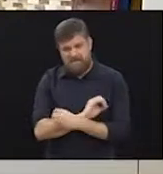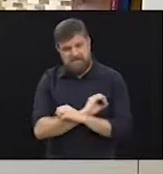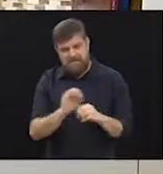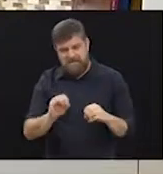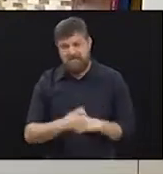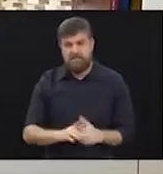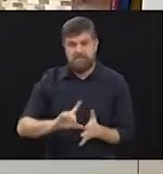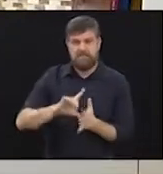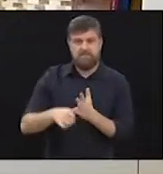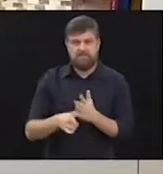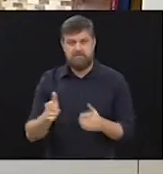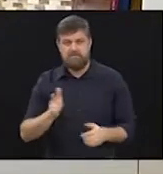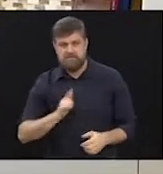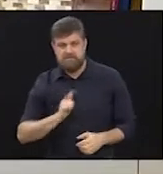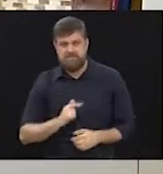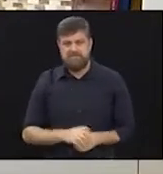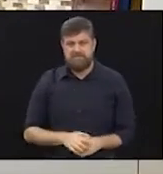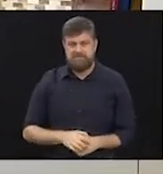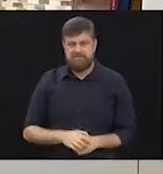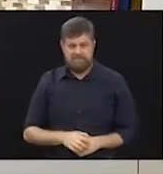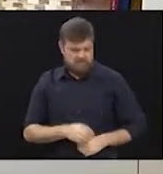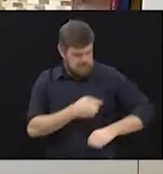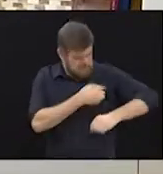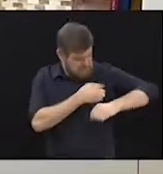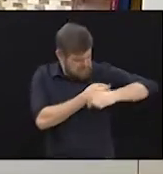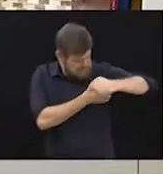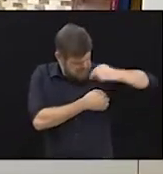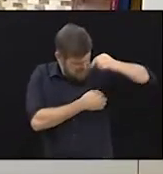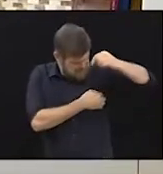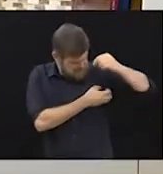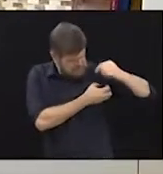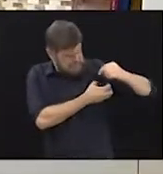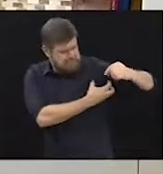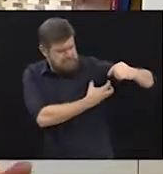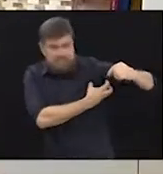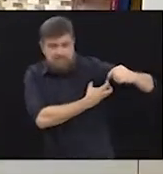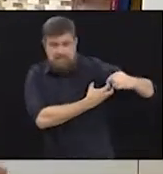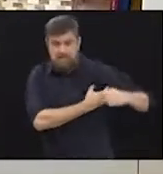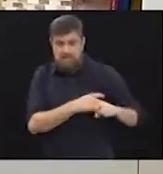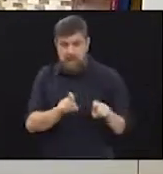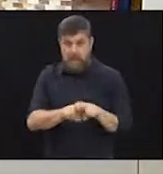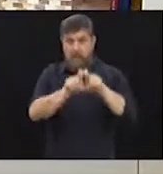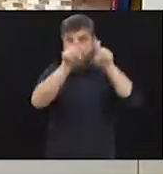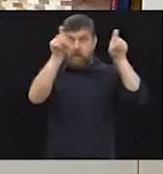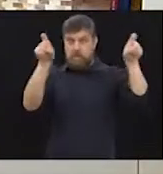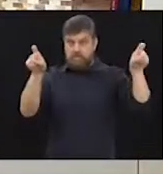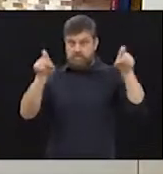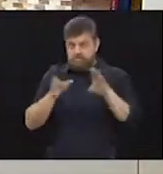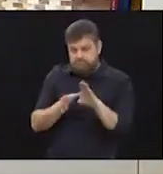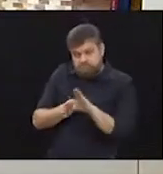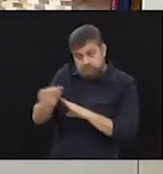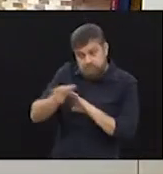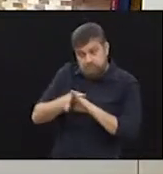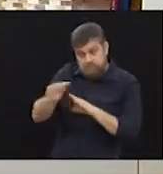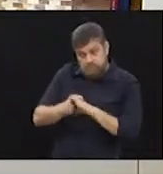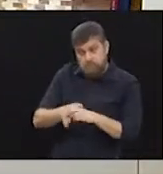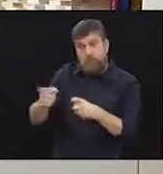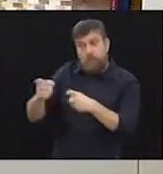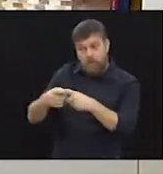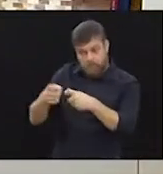Aí eu tive alguns gânglios embaixo do braço e o meu ginecologista me encaminhou para um reumato.